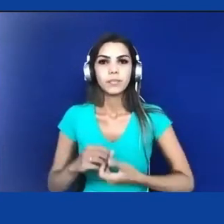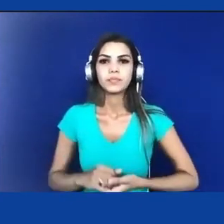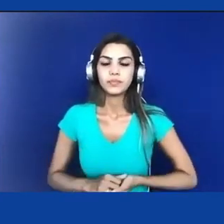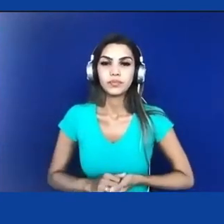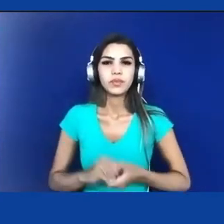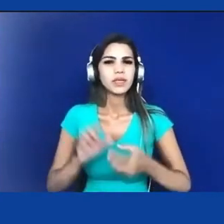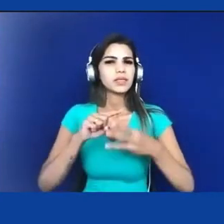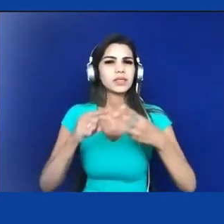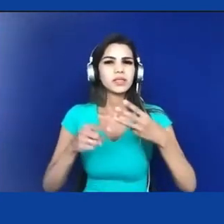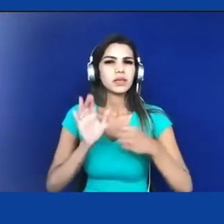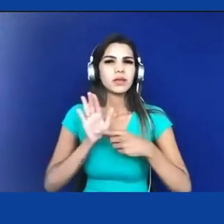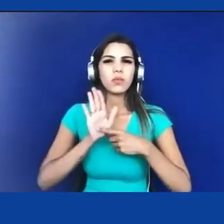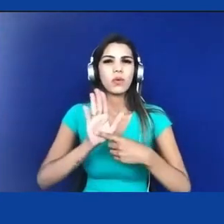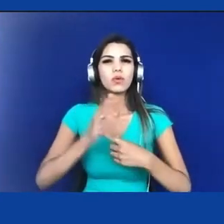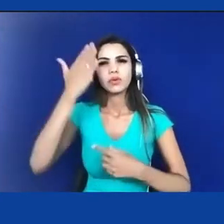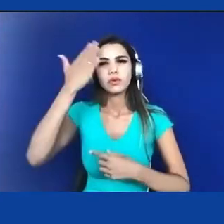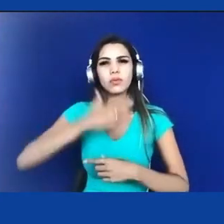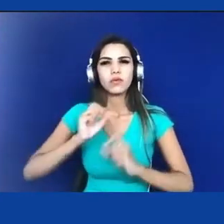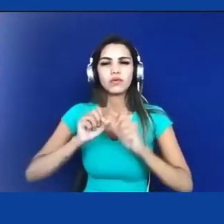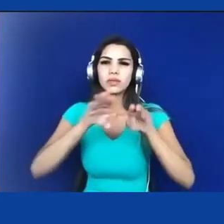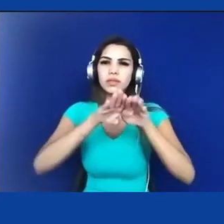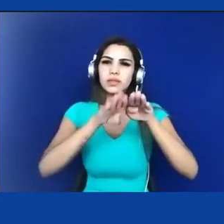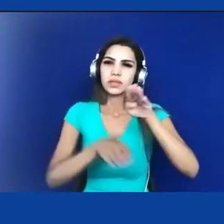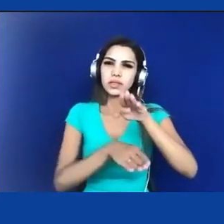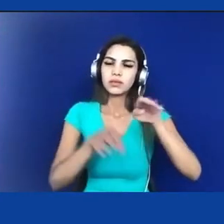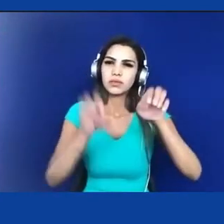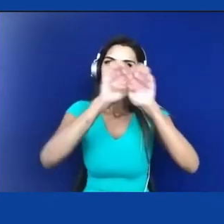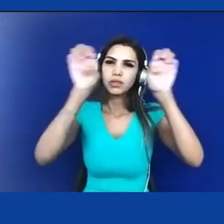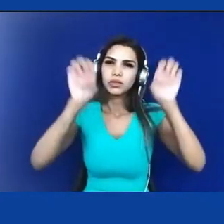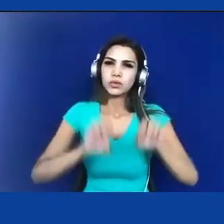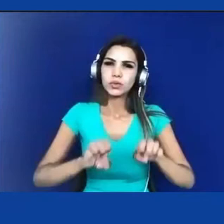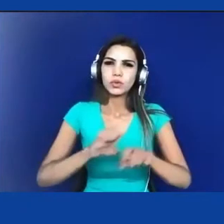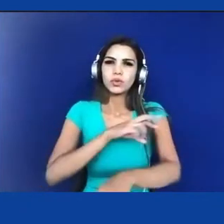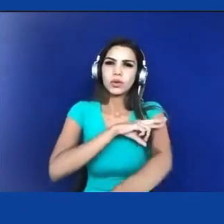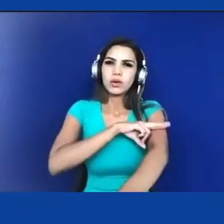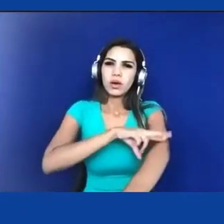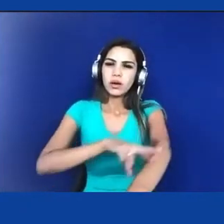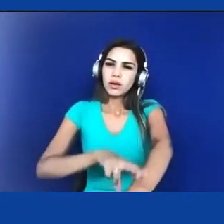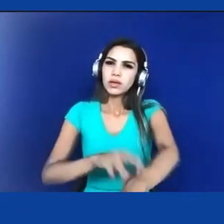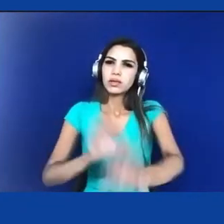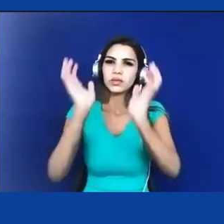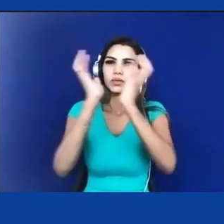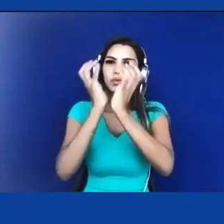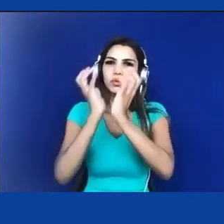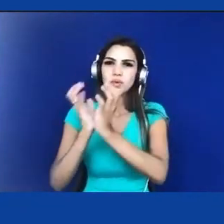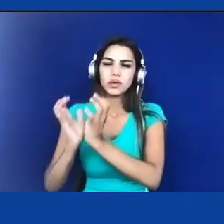para as desigualdades estruturais de raça, classe e gênero e